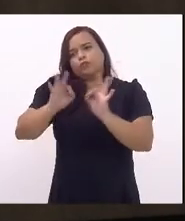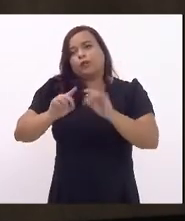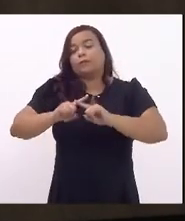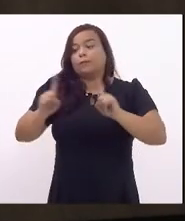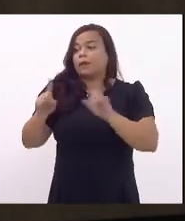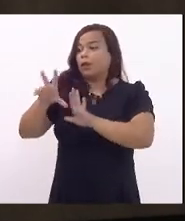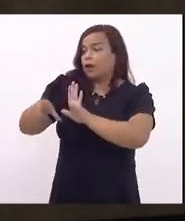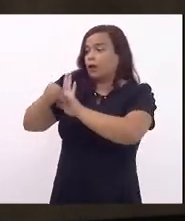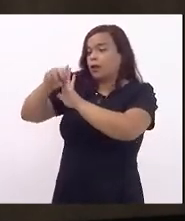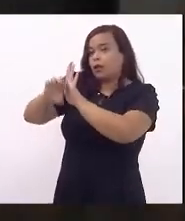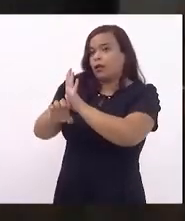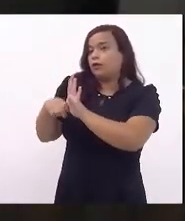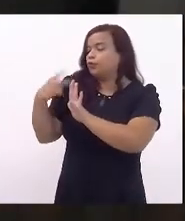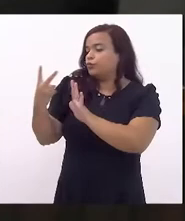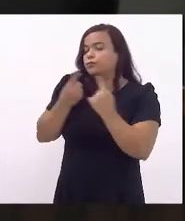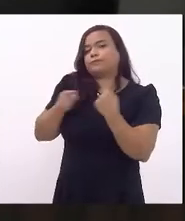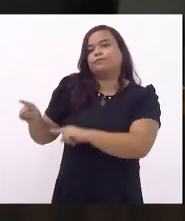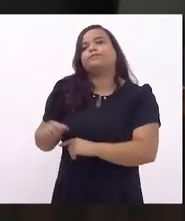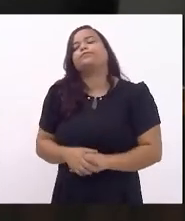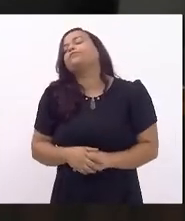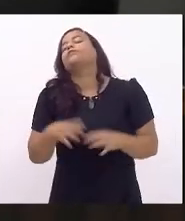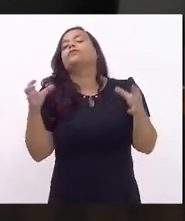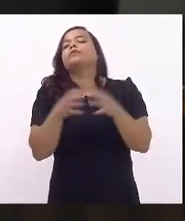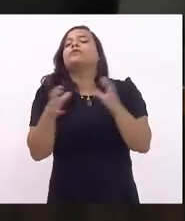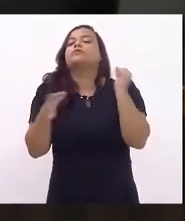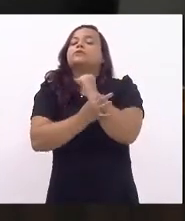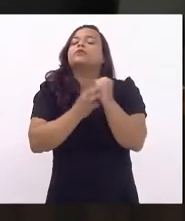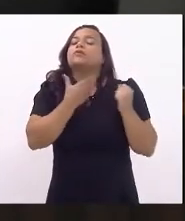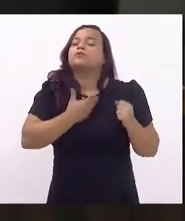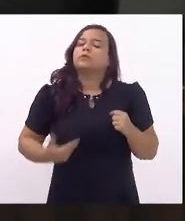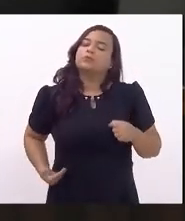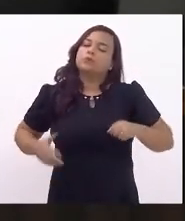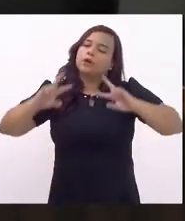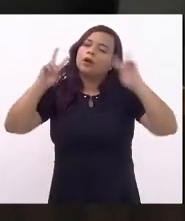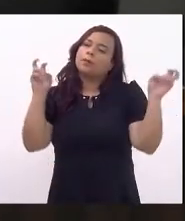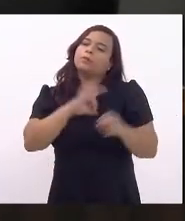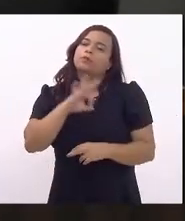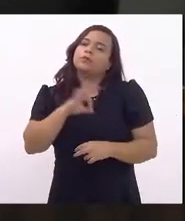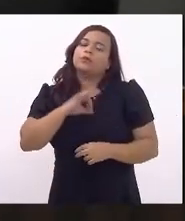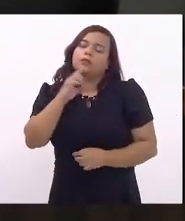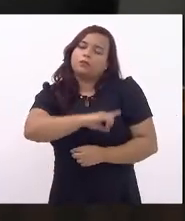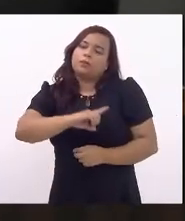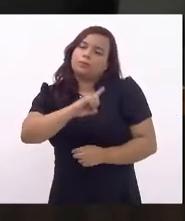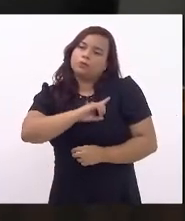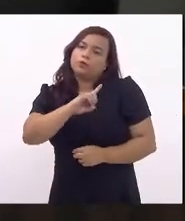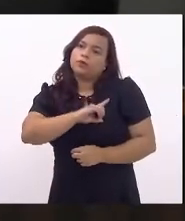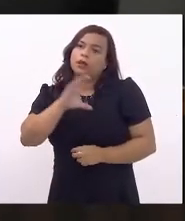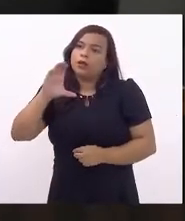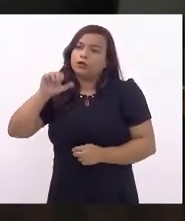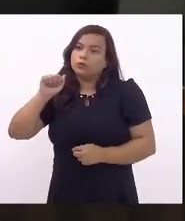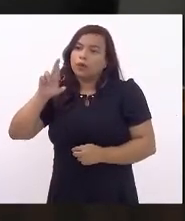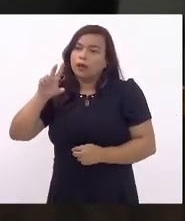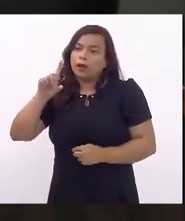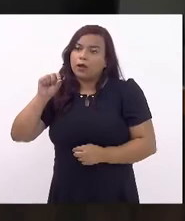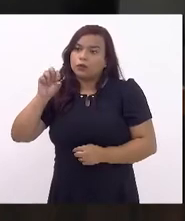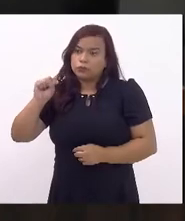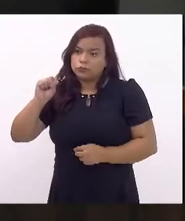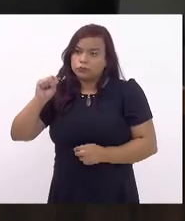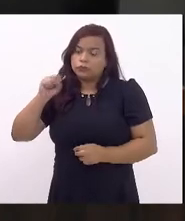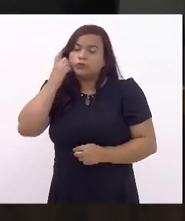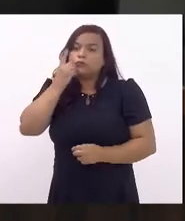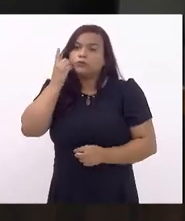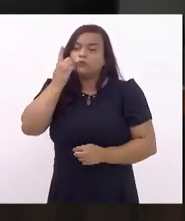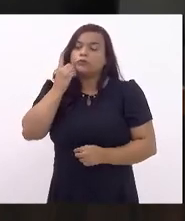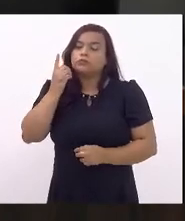emendas. Pela Comissão de Segurança Pública e Assunto de Polícia, deputado delegado Carlos Augusto. Deputado Carlos